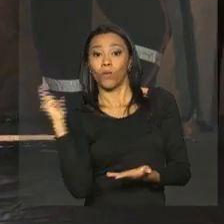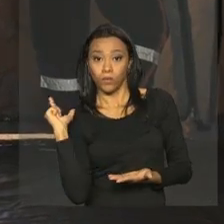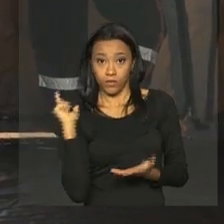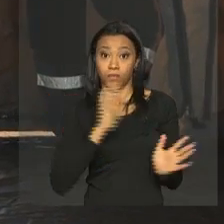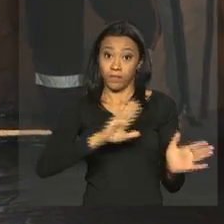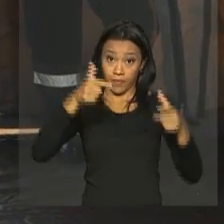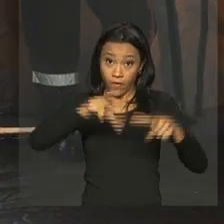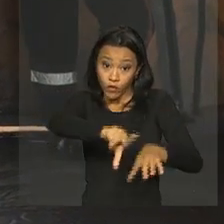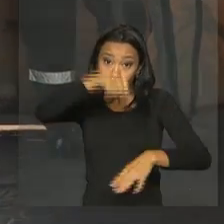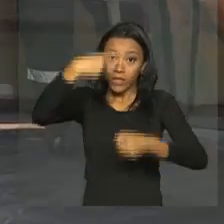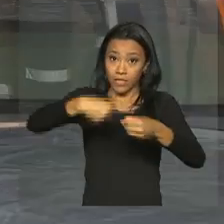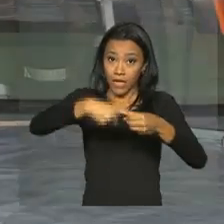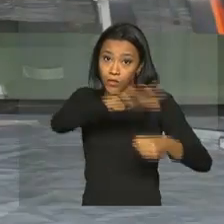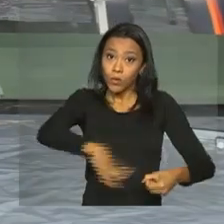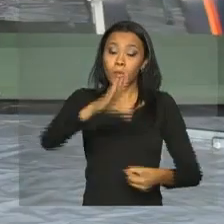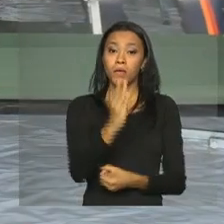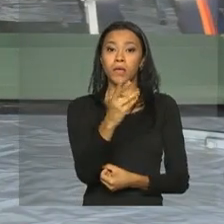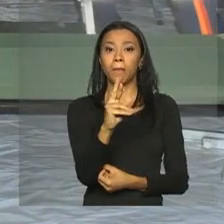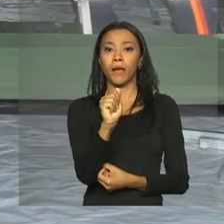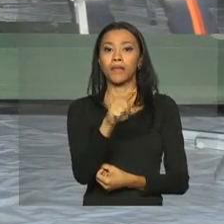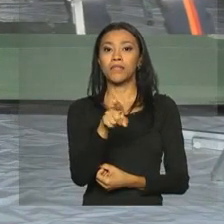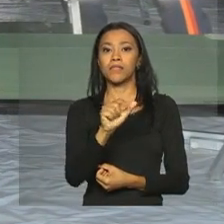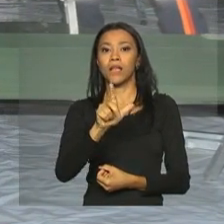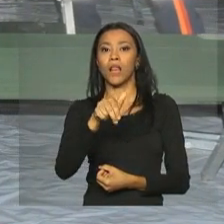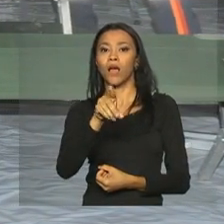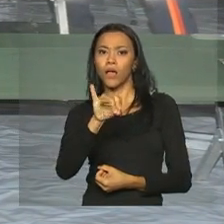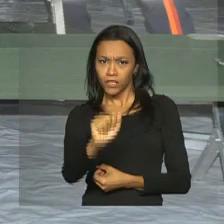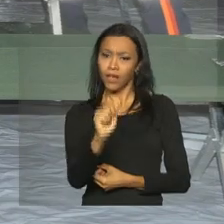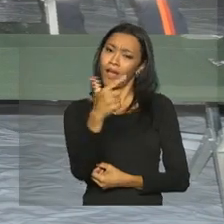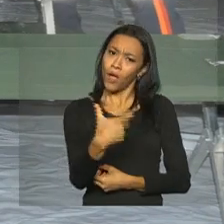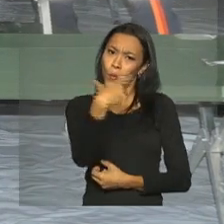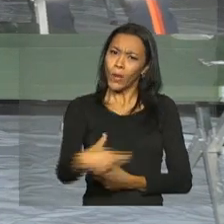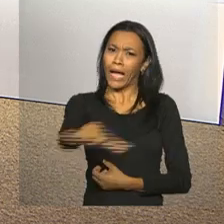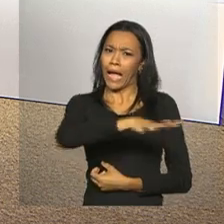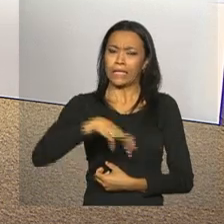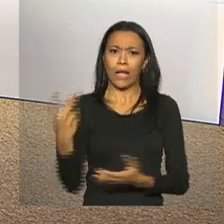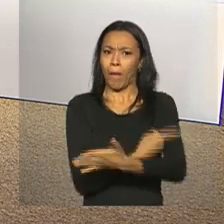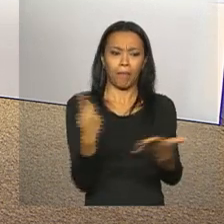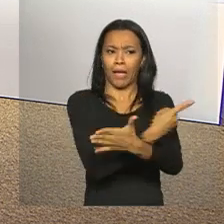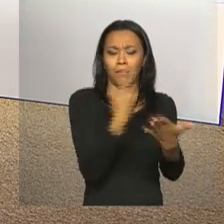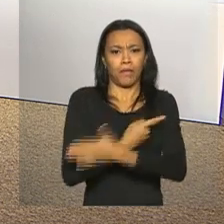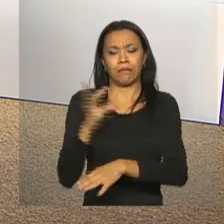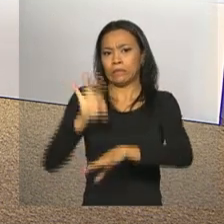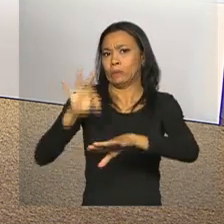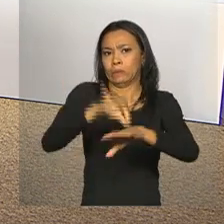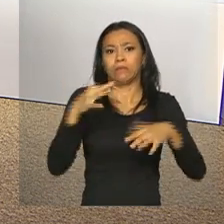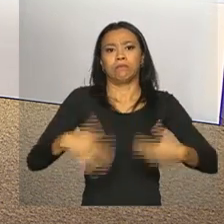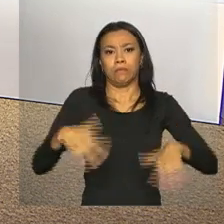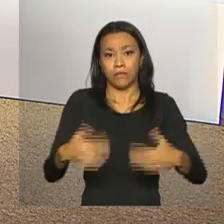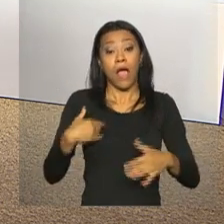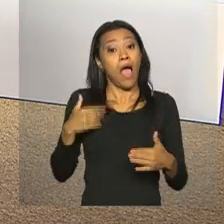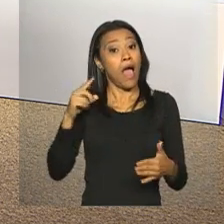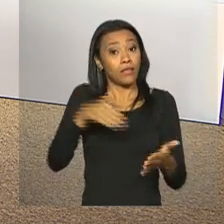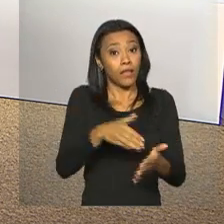Braslândia foi escolhida para receber a unidade de atenção a dengue por estar numa região com um grande número de casos da doença. Até 2